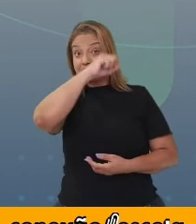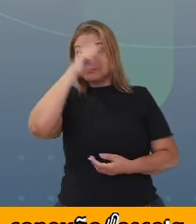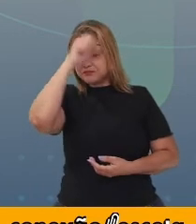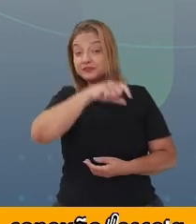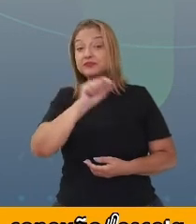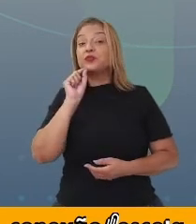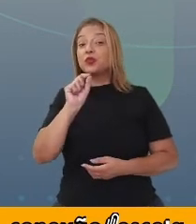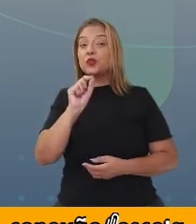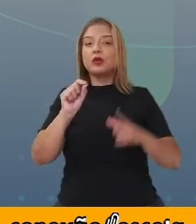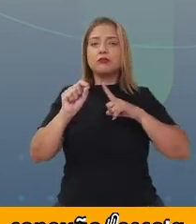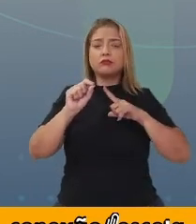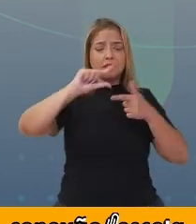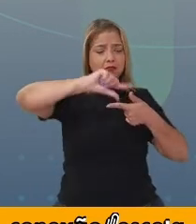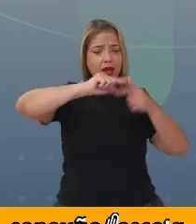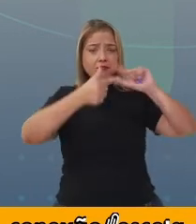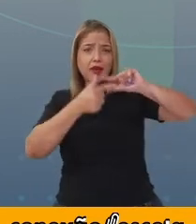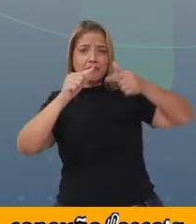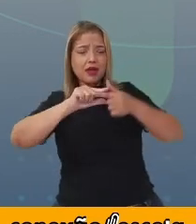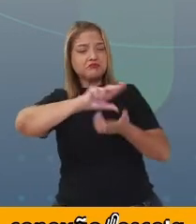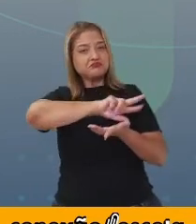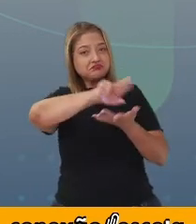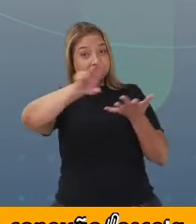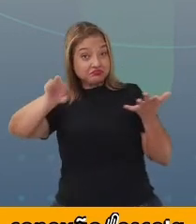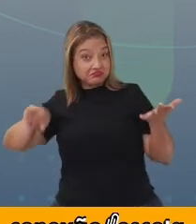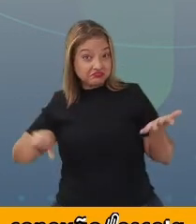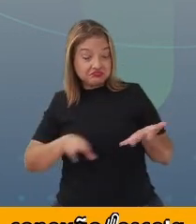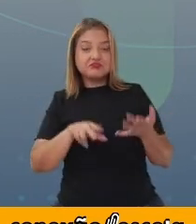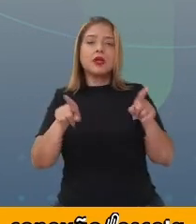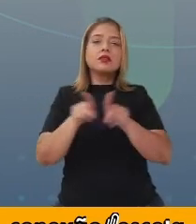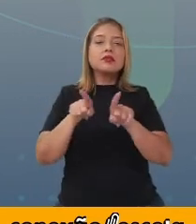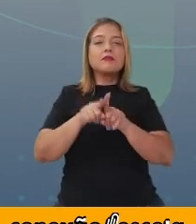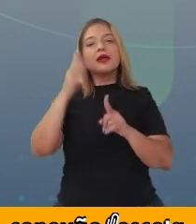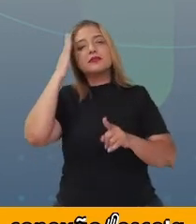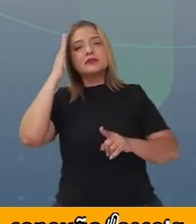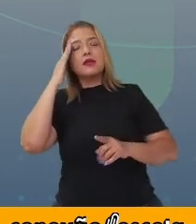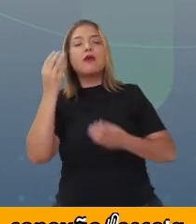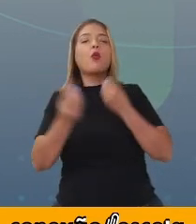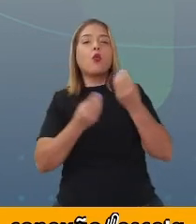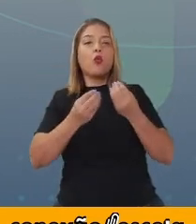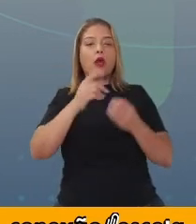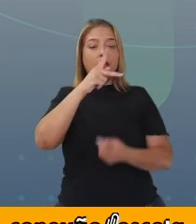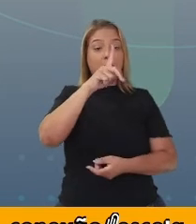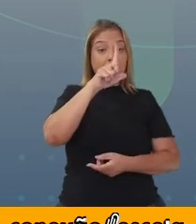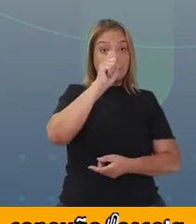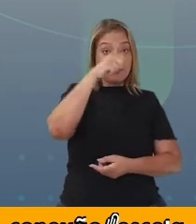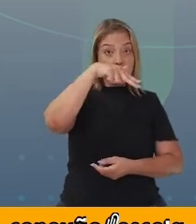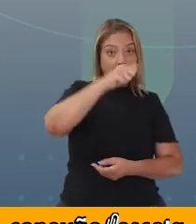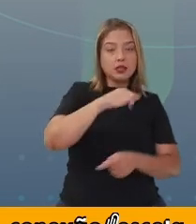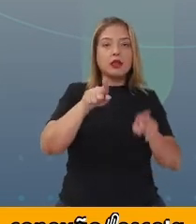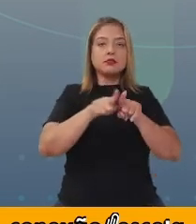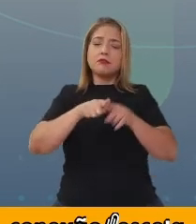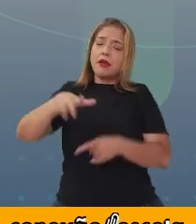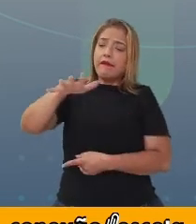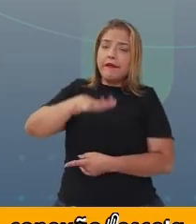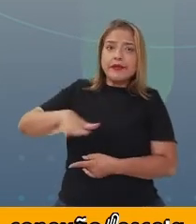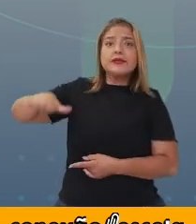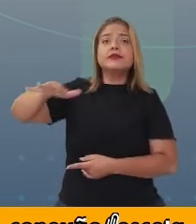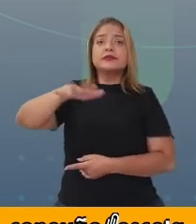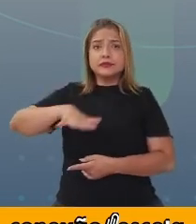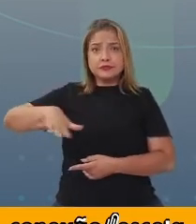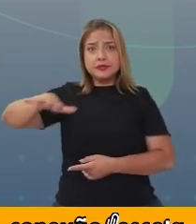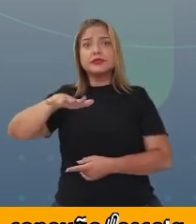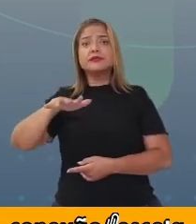são as formas geométricas. Diferenciamos as figuras planas e as espaciais e